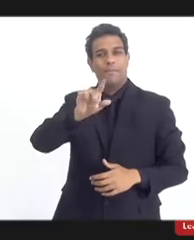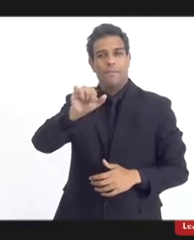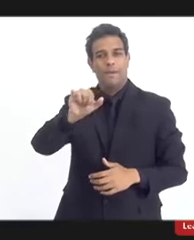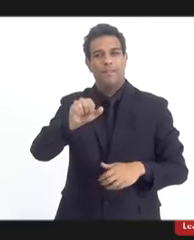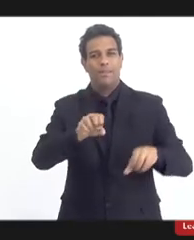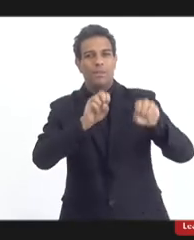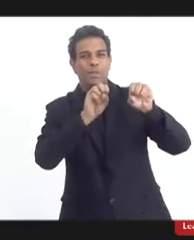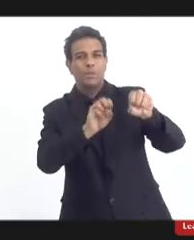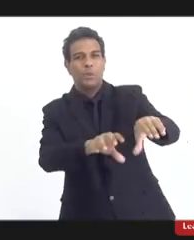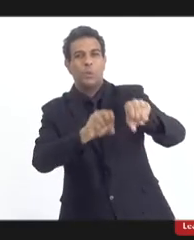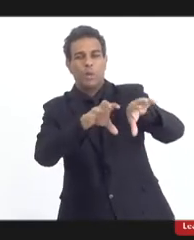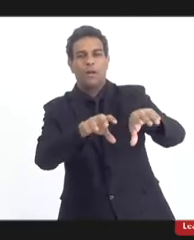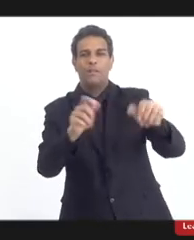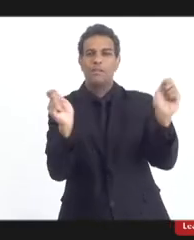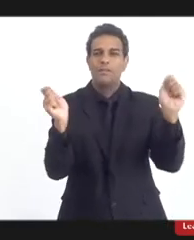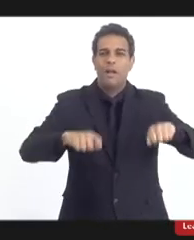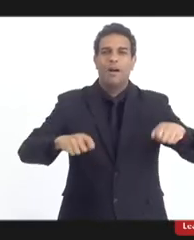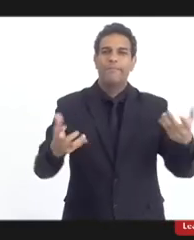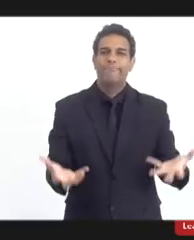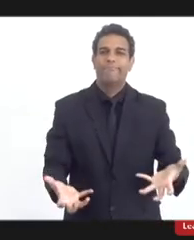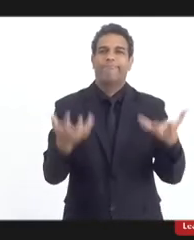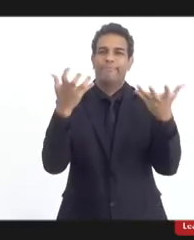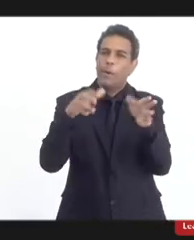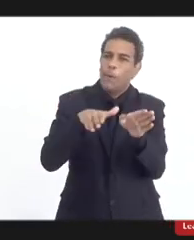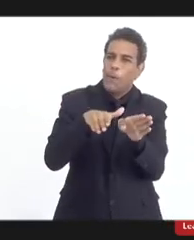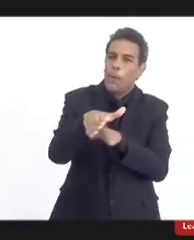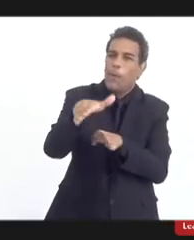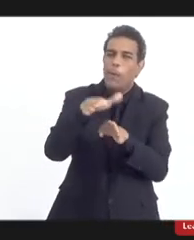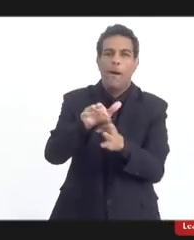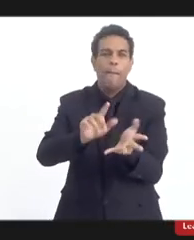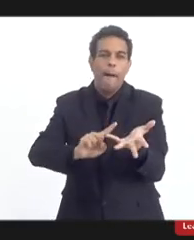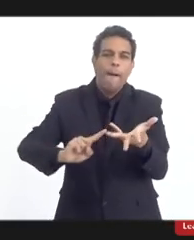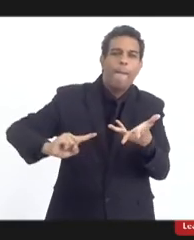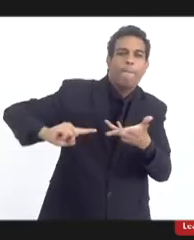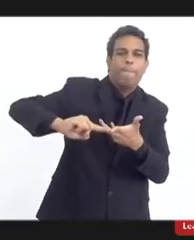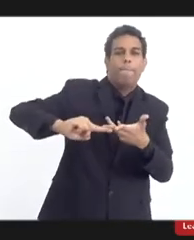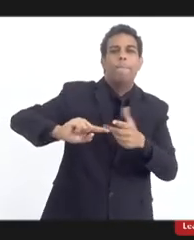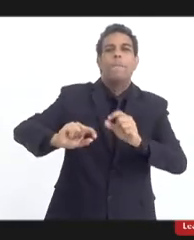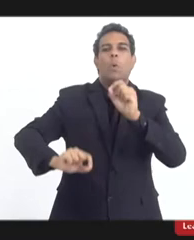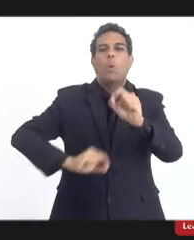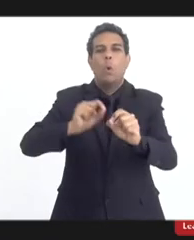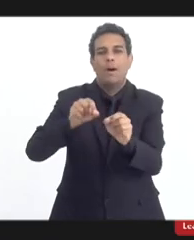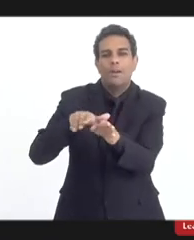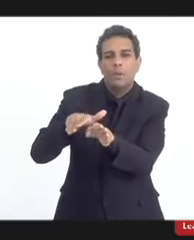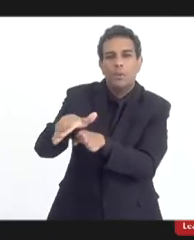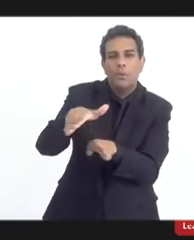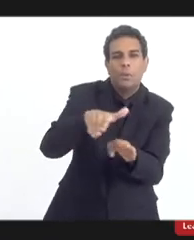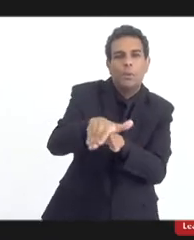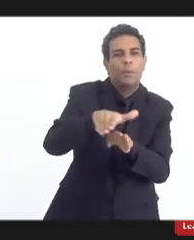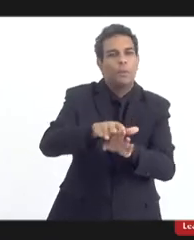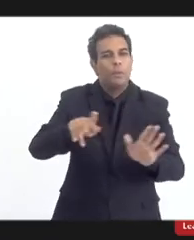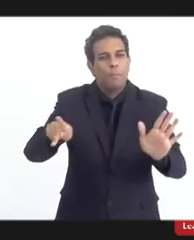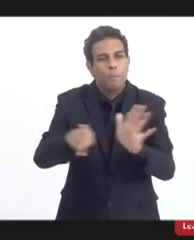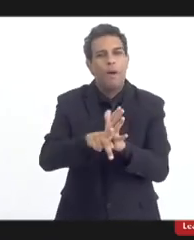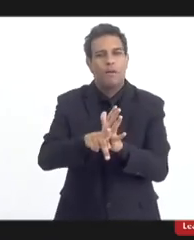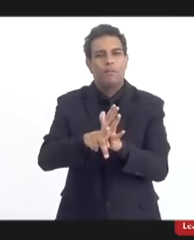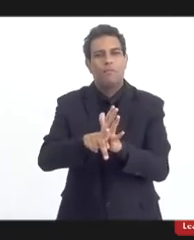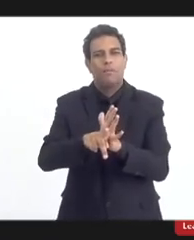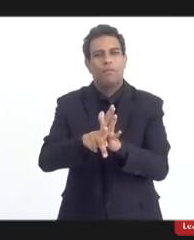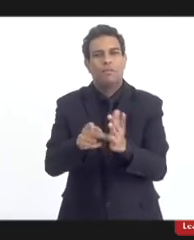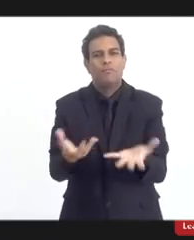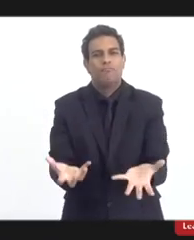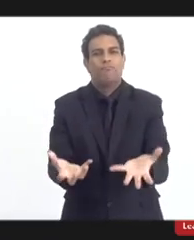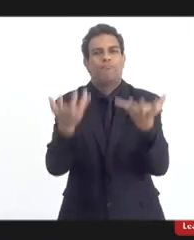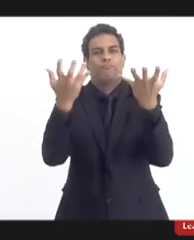essa CPI deve recomendar de forma vigorosa que a educação escolar tenha um papel,